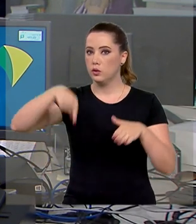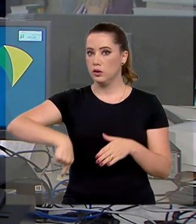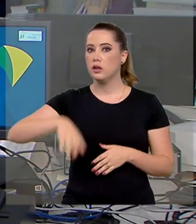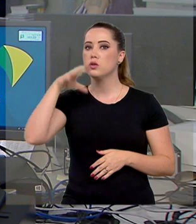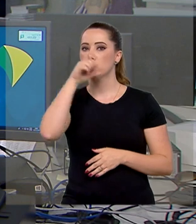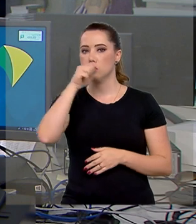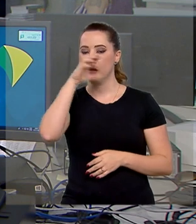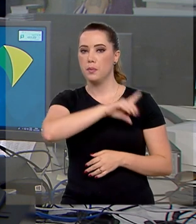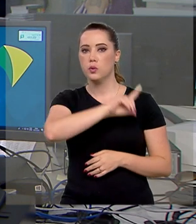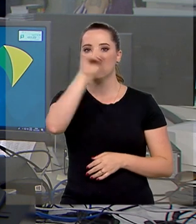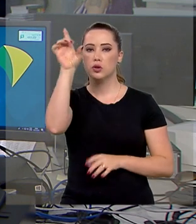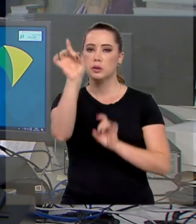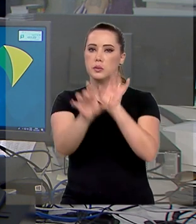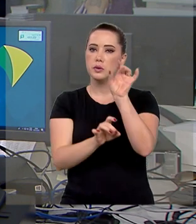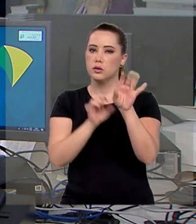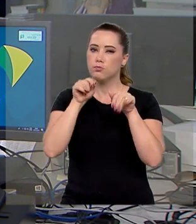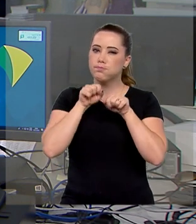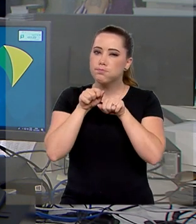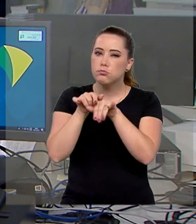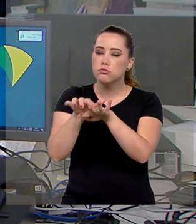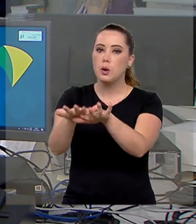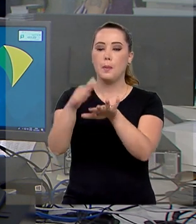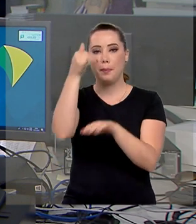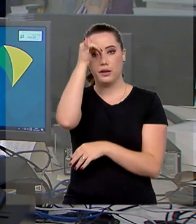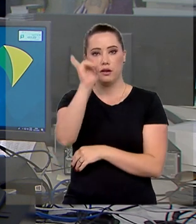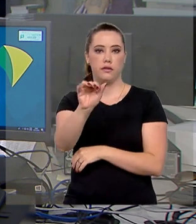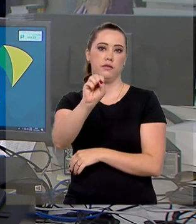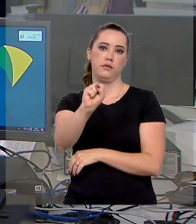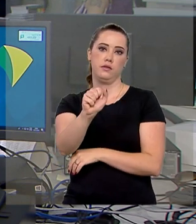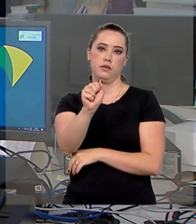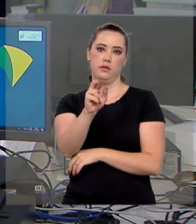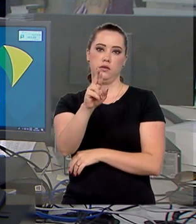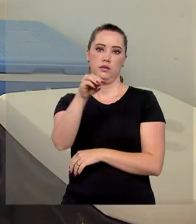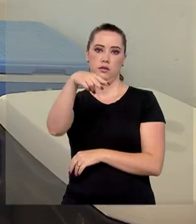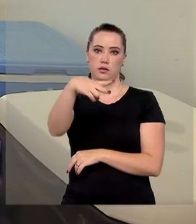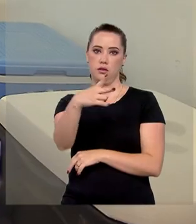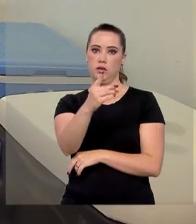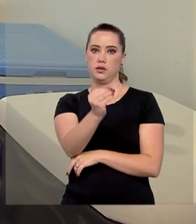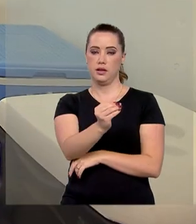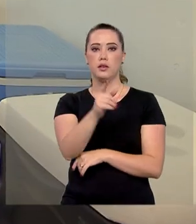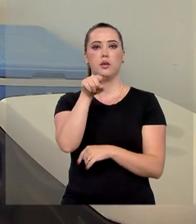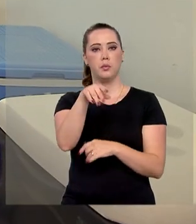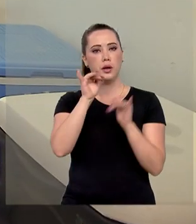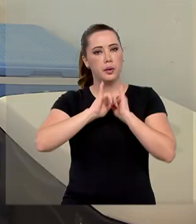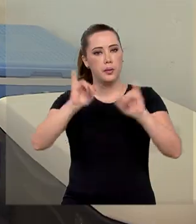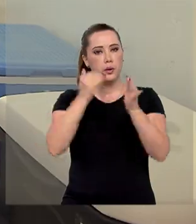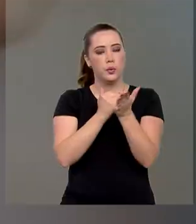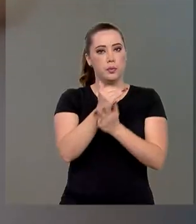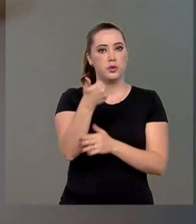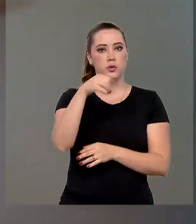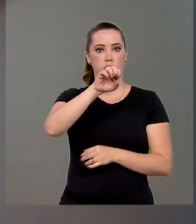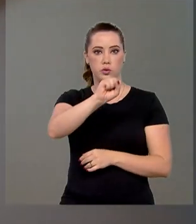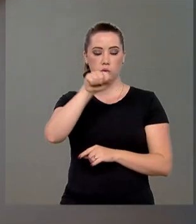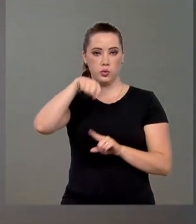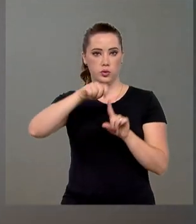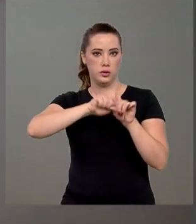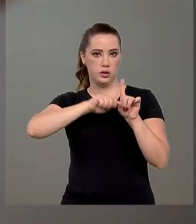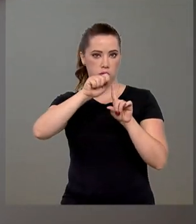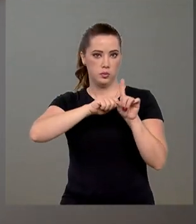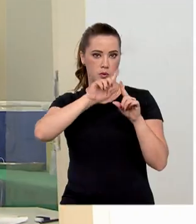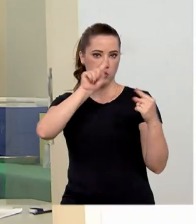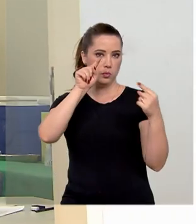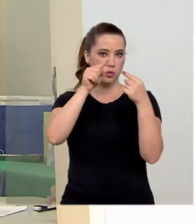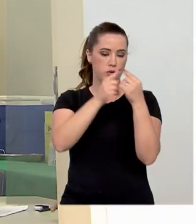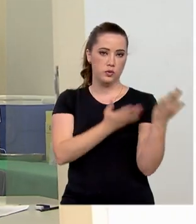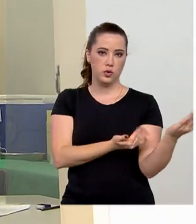neste sábado para o dia D de mobilização nacional contra o sarampo. A campanha, que começou em 18 deste mês, é